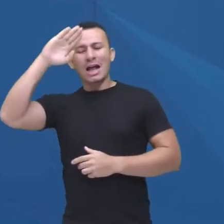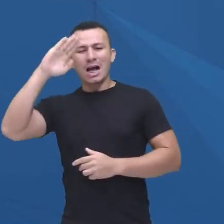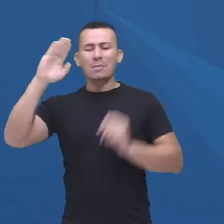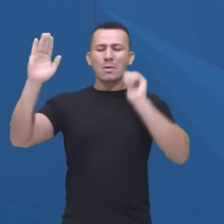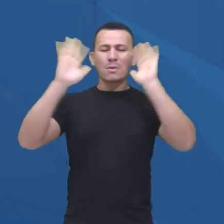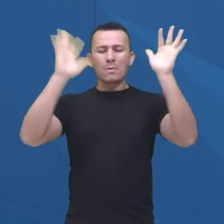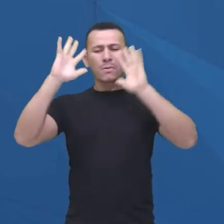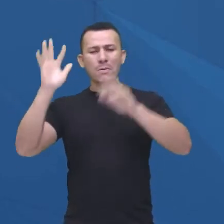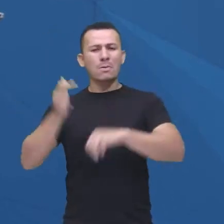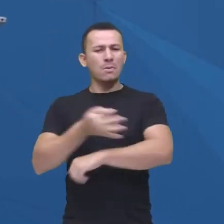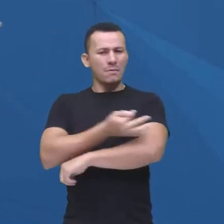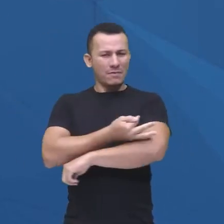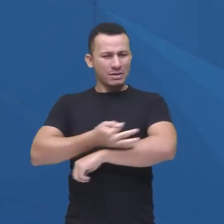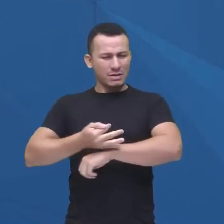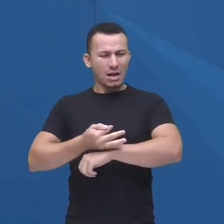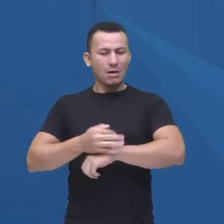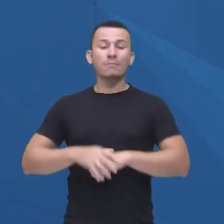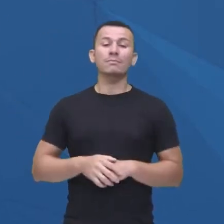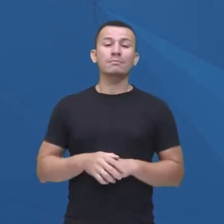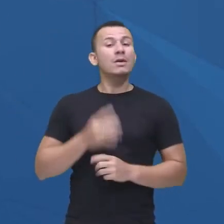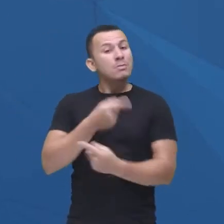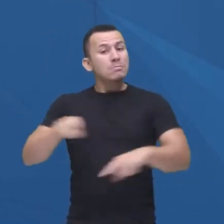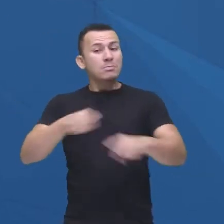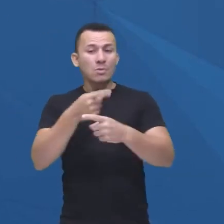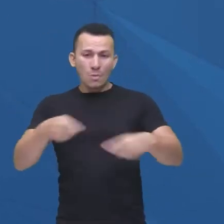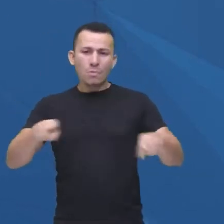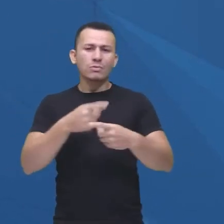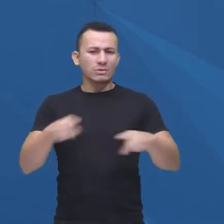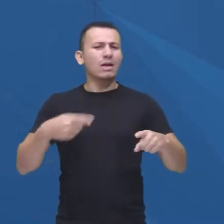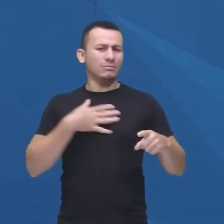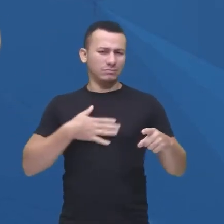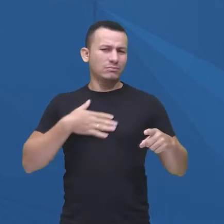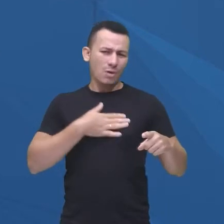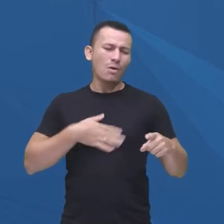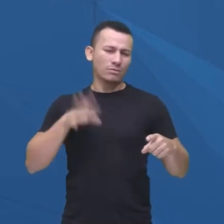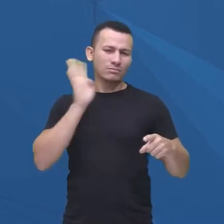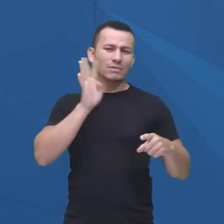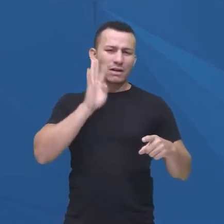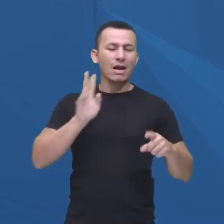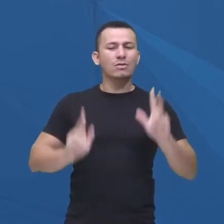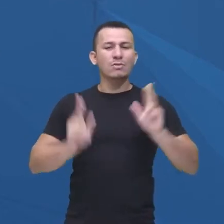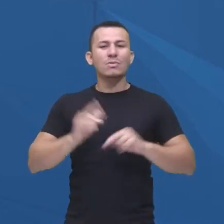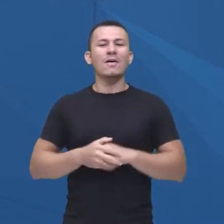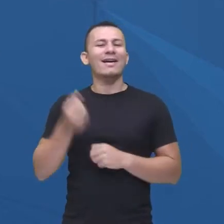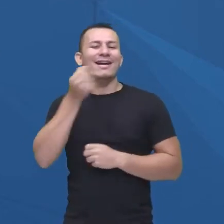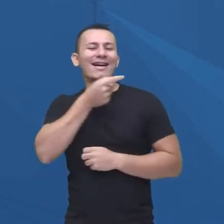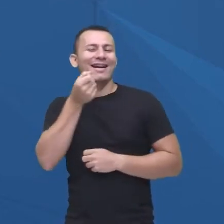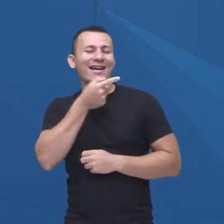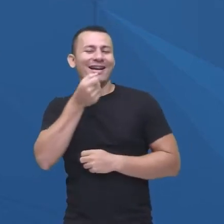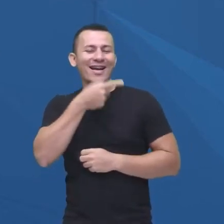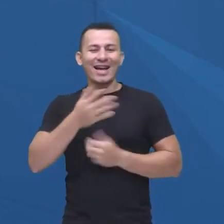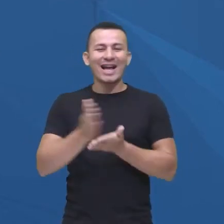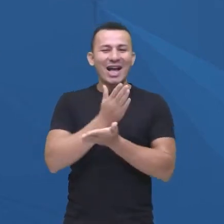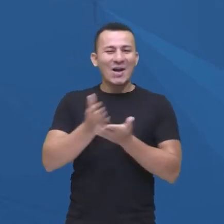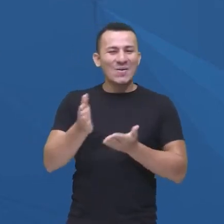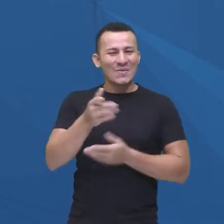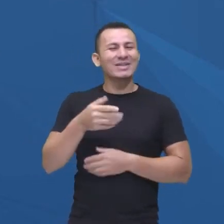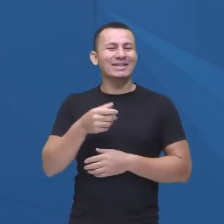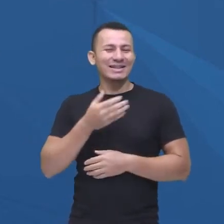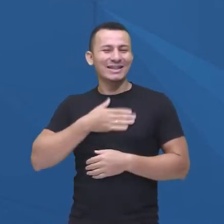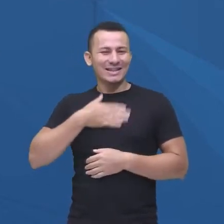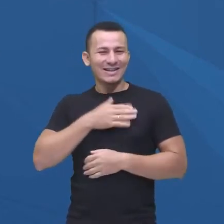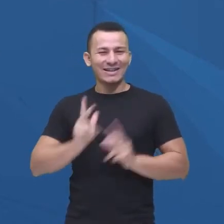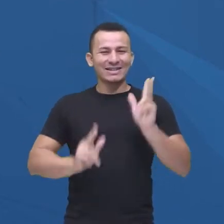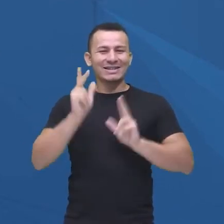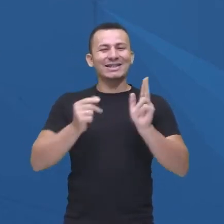científica, musicais, que também acho legal, comédia, né? Tem gente que gosta de rir, tem umas séries